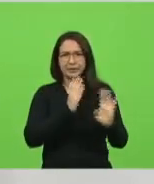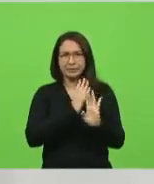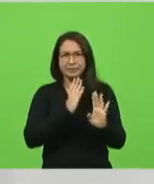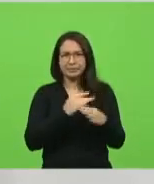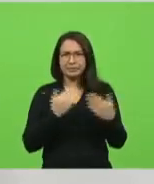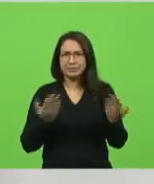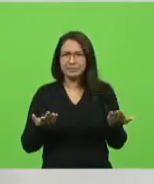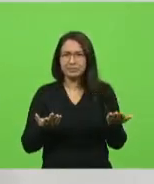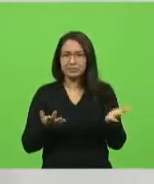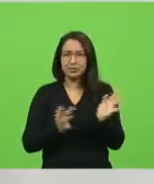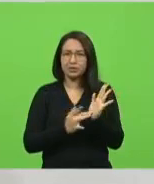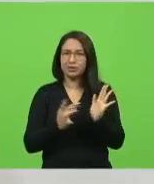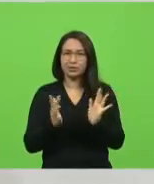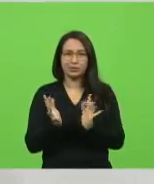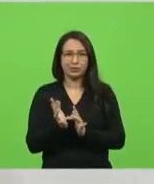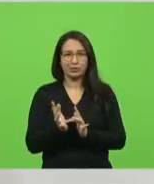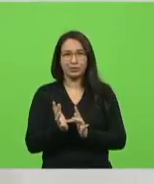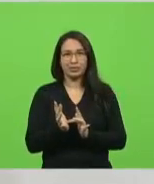Redentor.